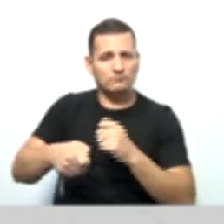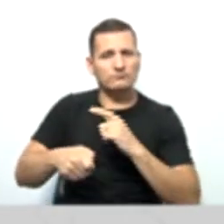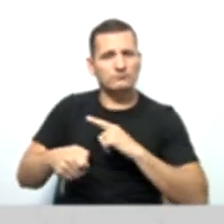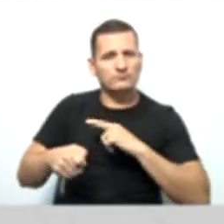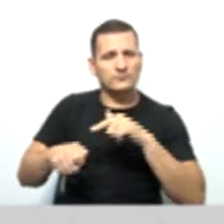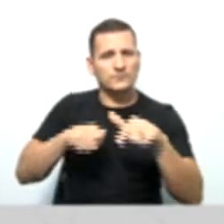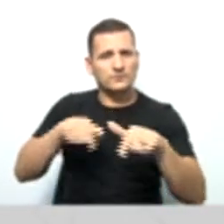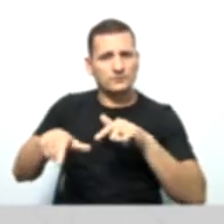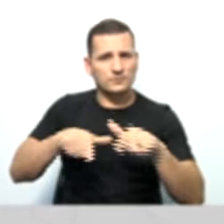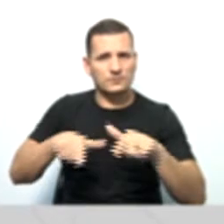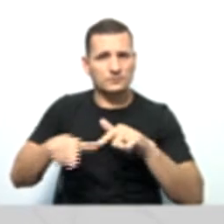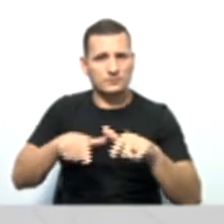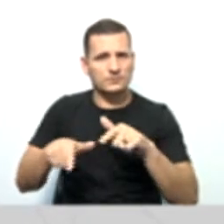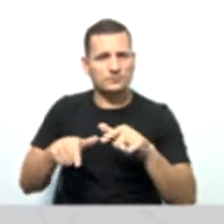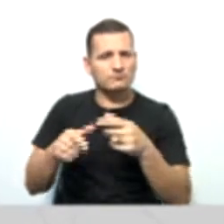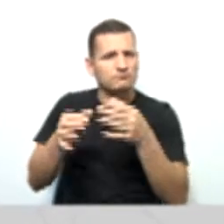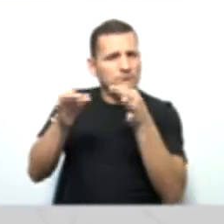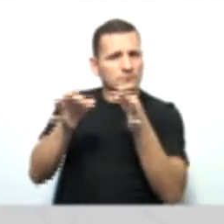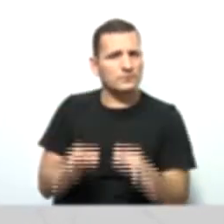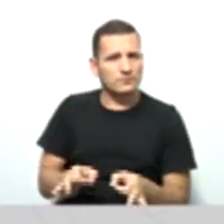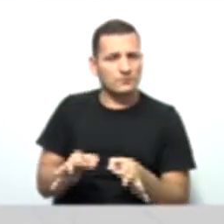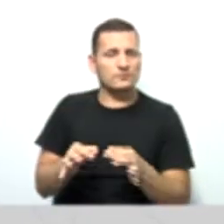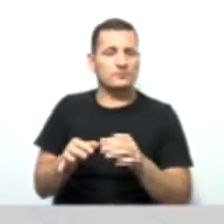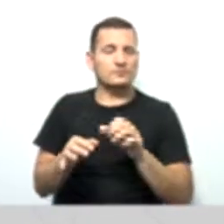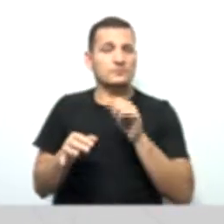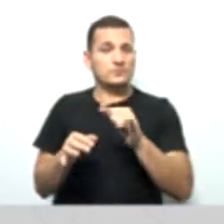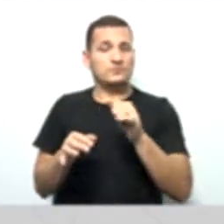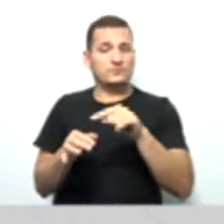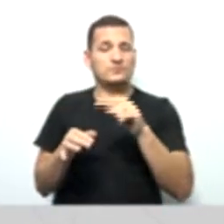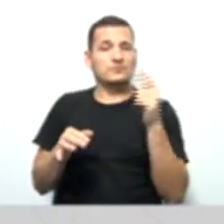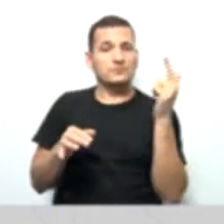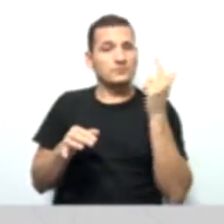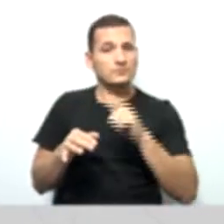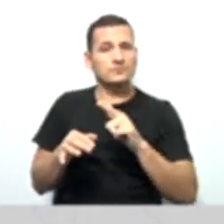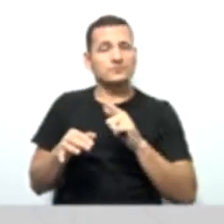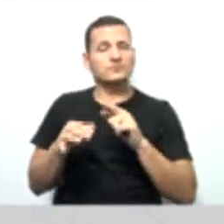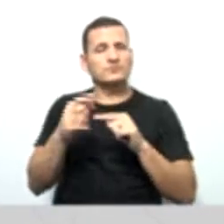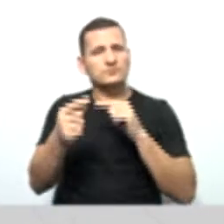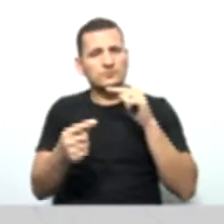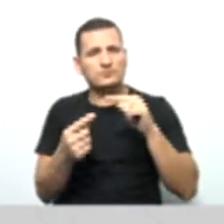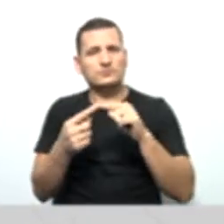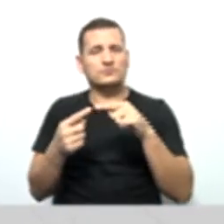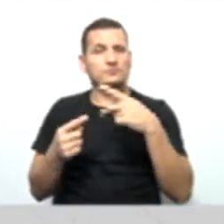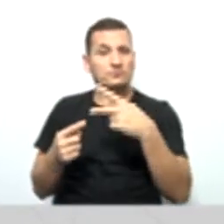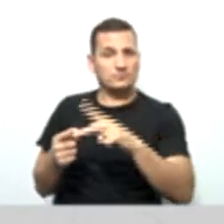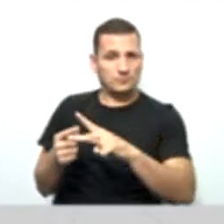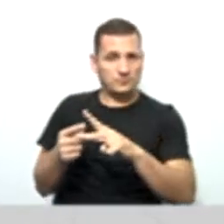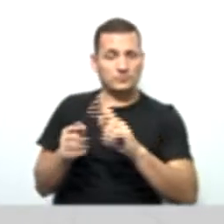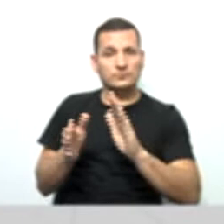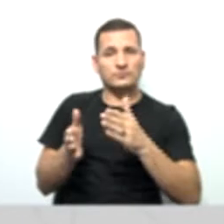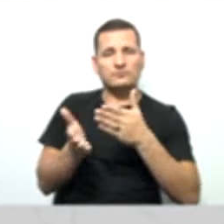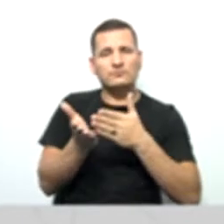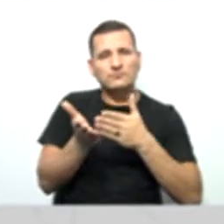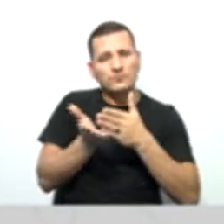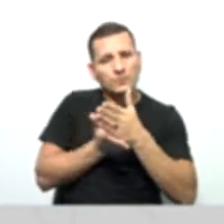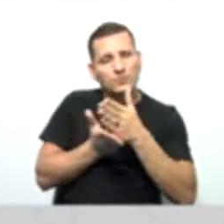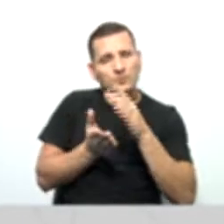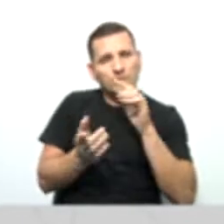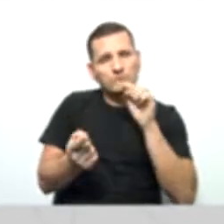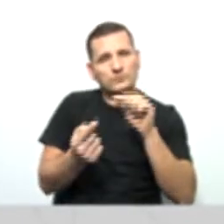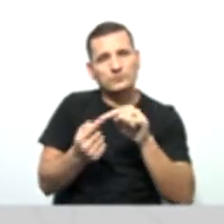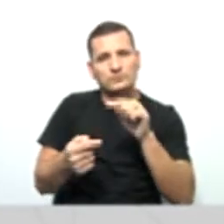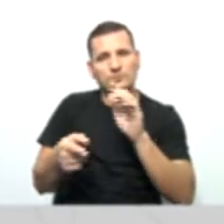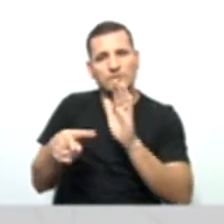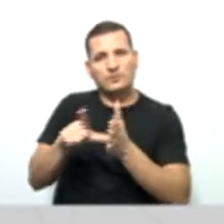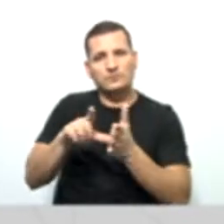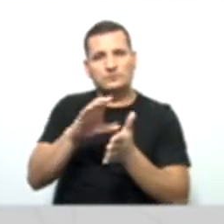trabalhando como deveria trabalhar, se ela está alcançando os resultados que foi traçado nos objetivos da